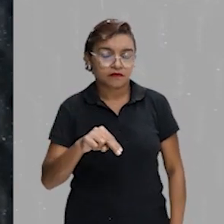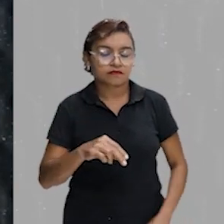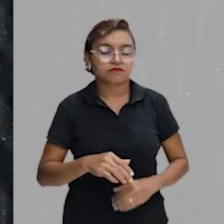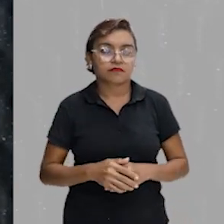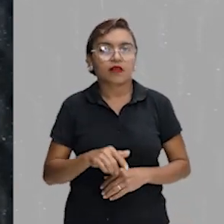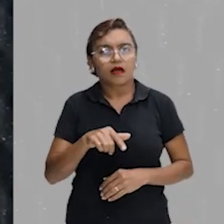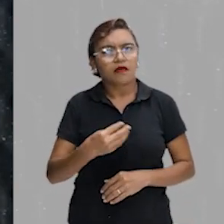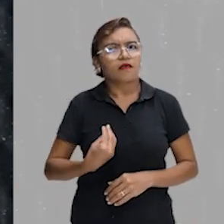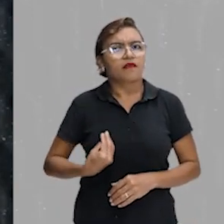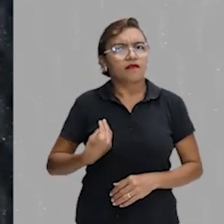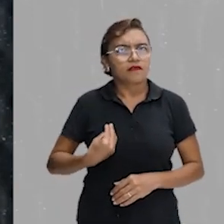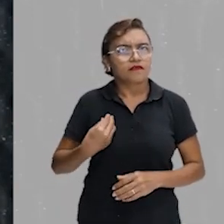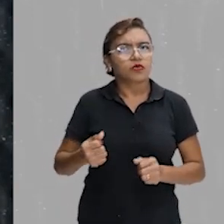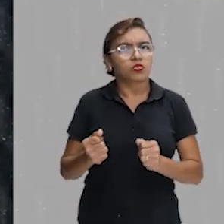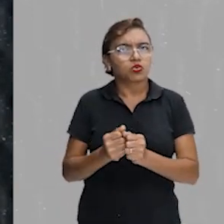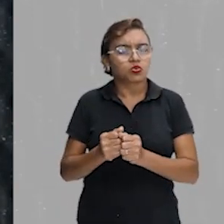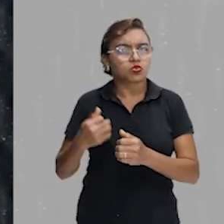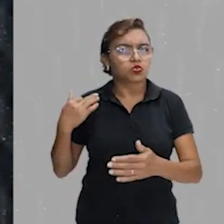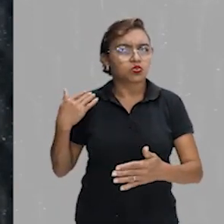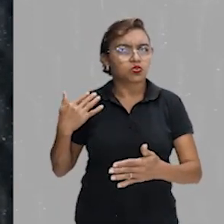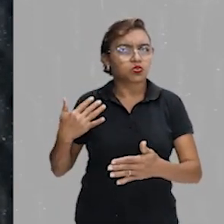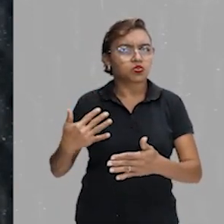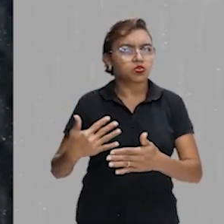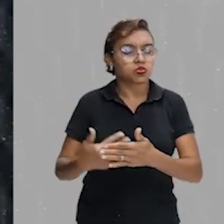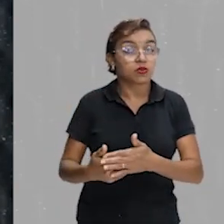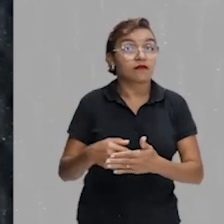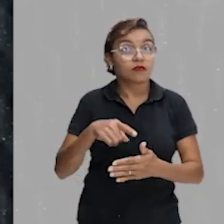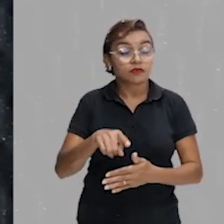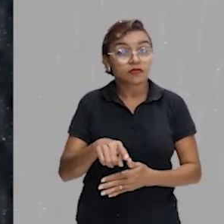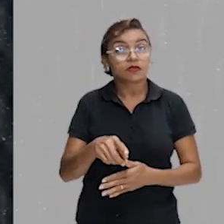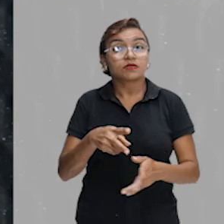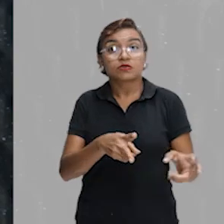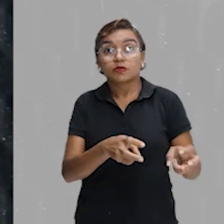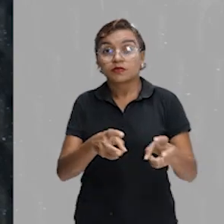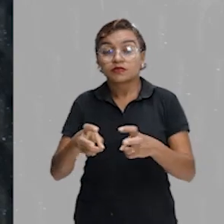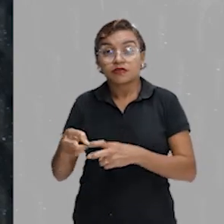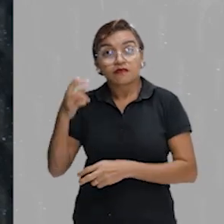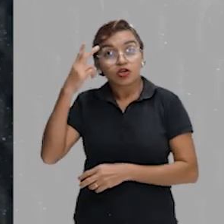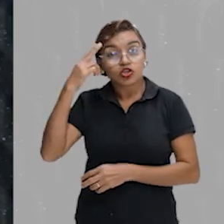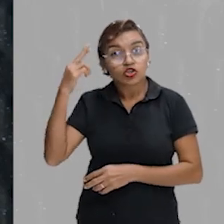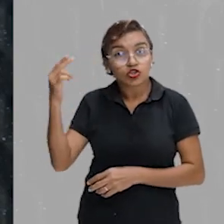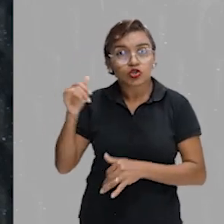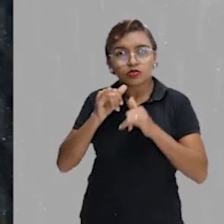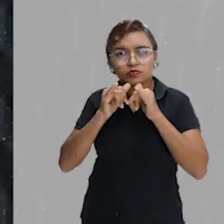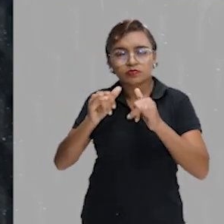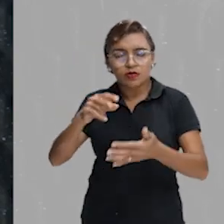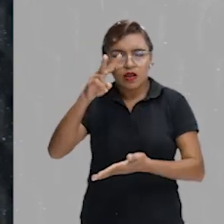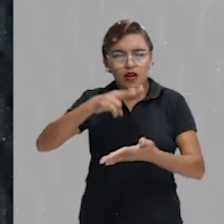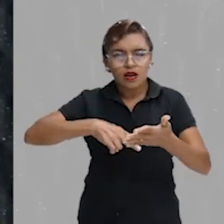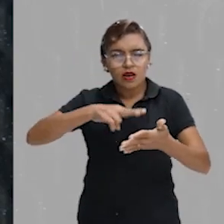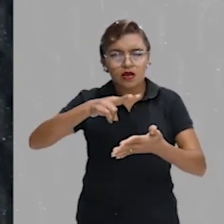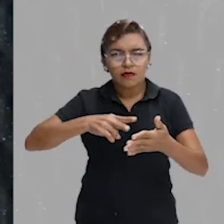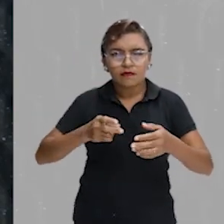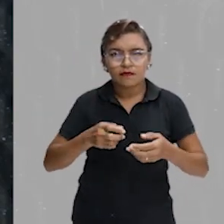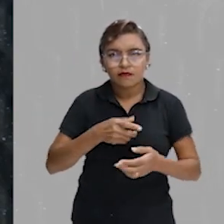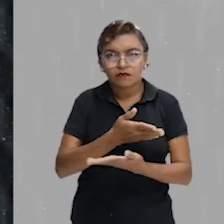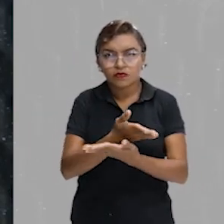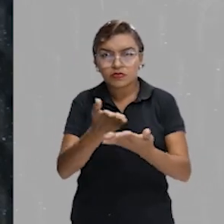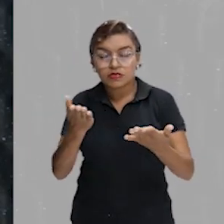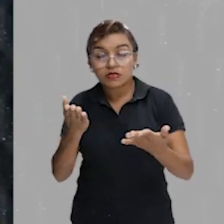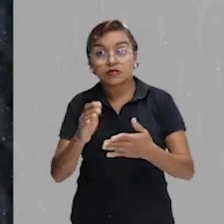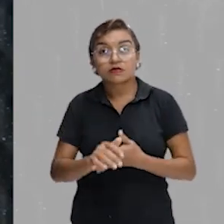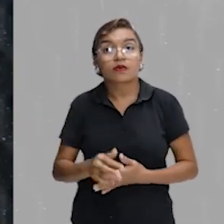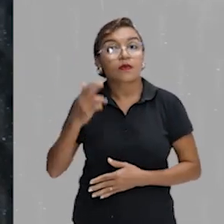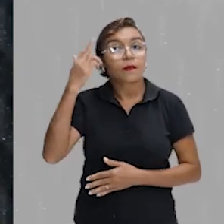tantos anos com ele, como vocês puderam observar no histórico todo que eu contei, que eu li para vocês, ela é uma história que